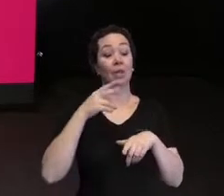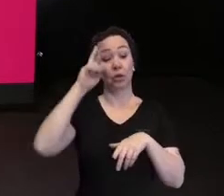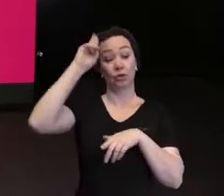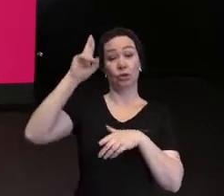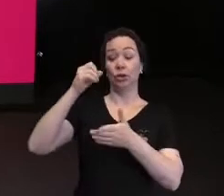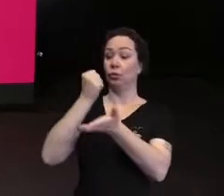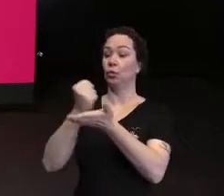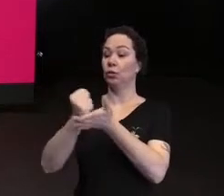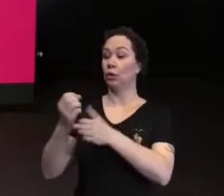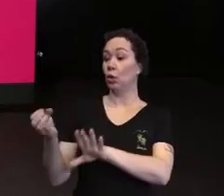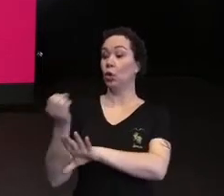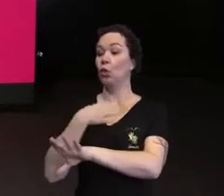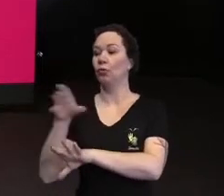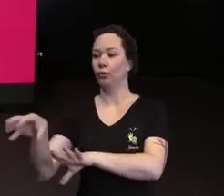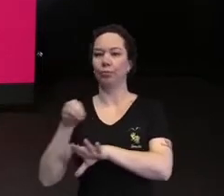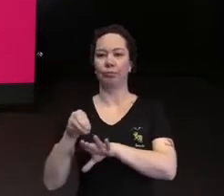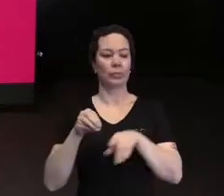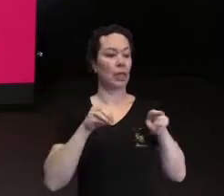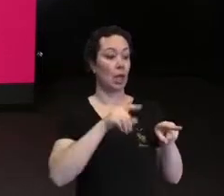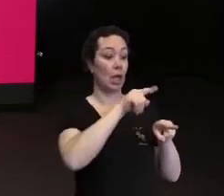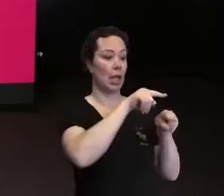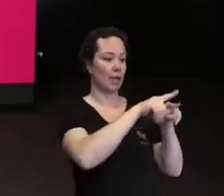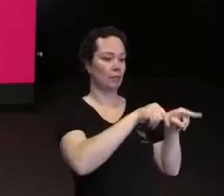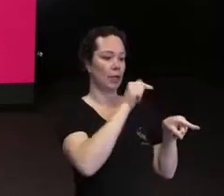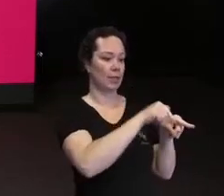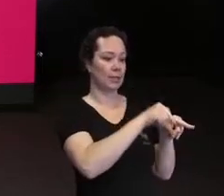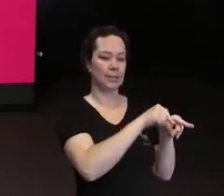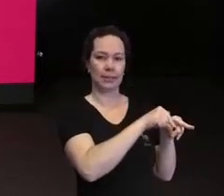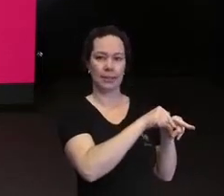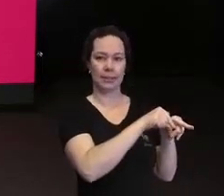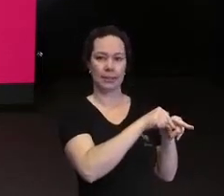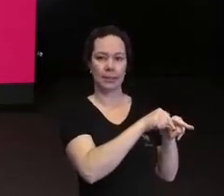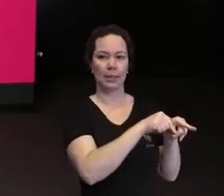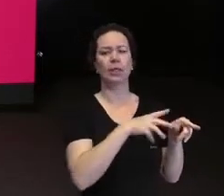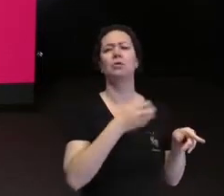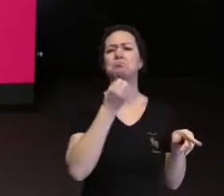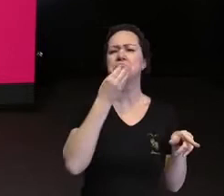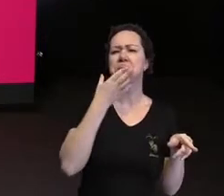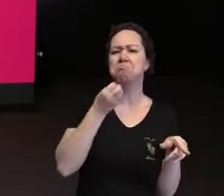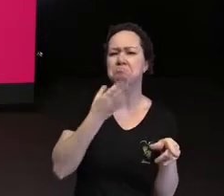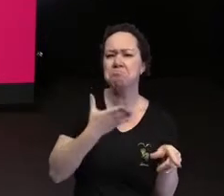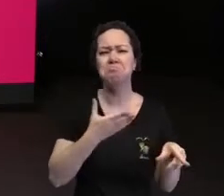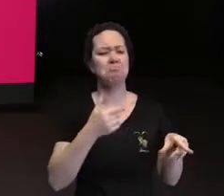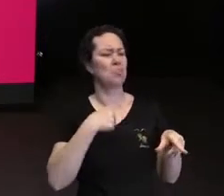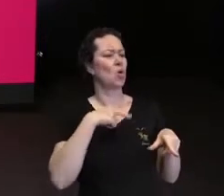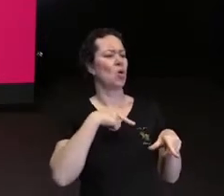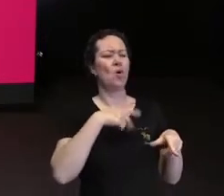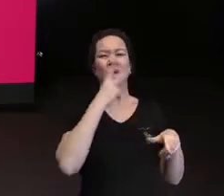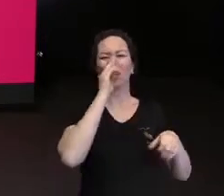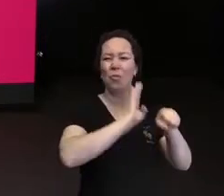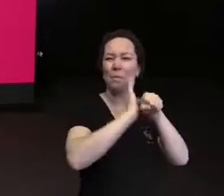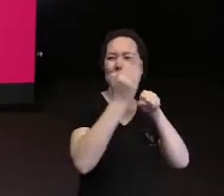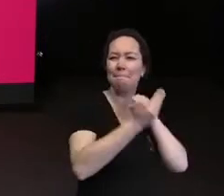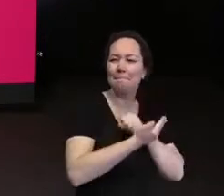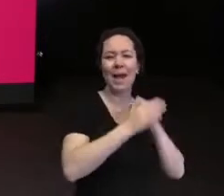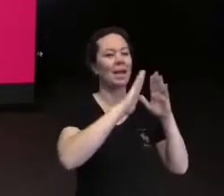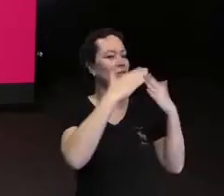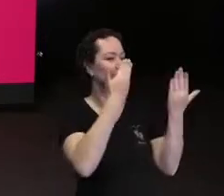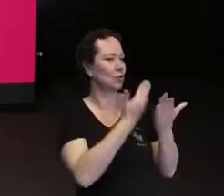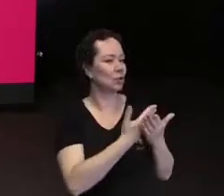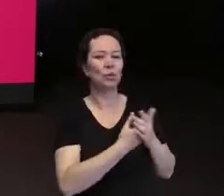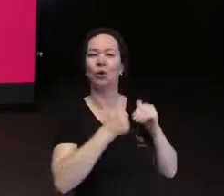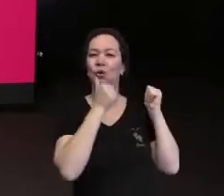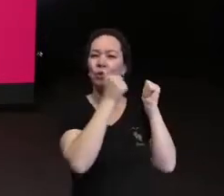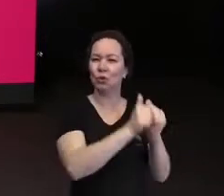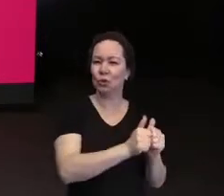A colaboradora 1, ele tem muita afinidade. Moram no mesmo bairro, estudaram na mesma escola, tiveram até alguns professores parecidos.